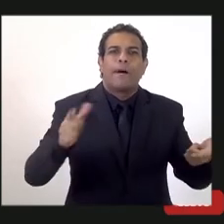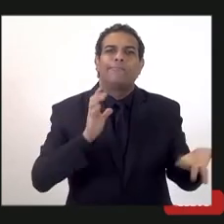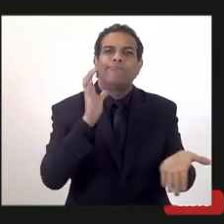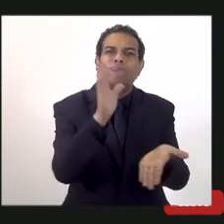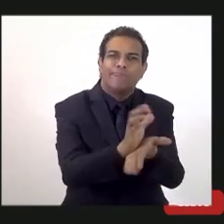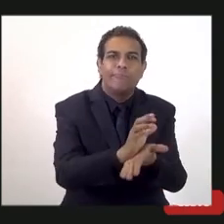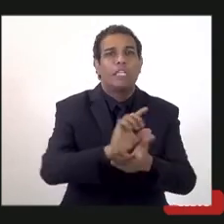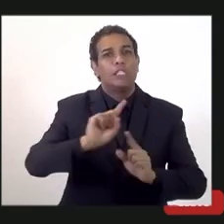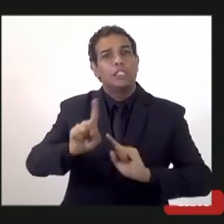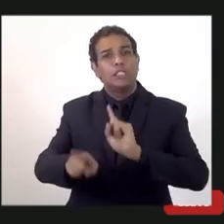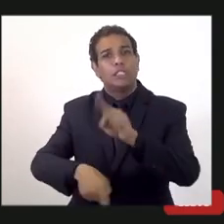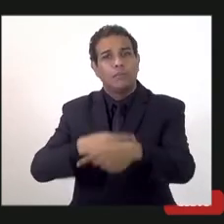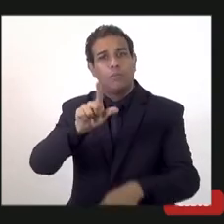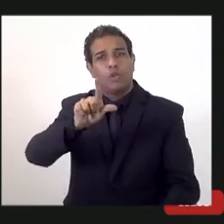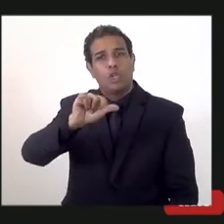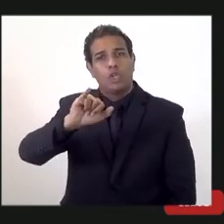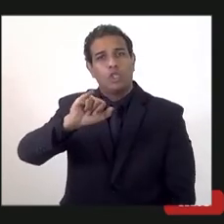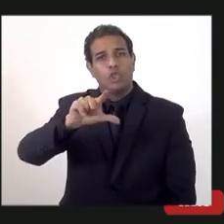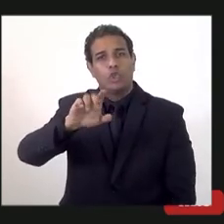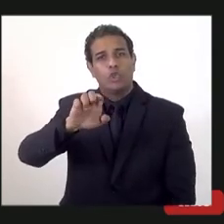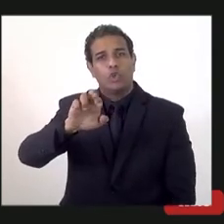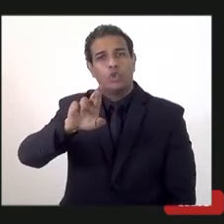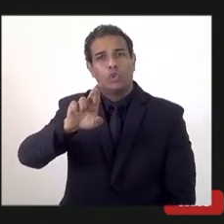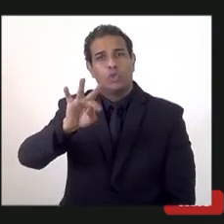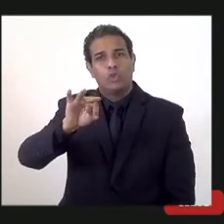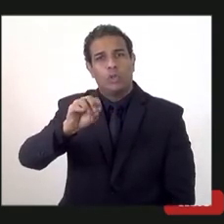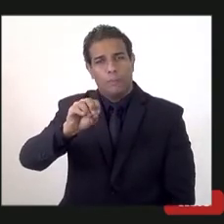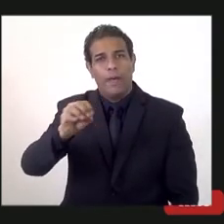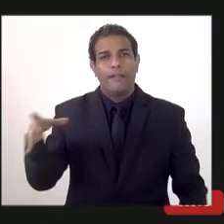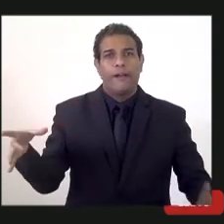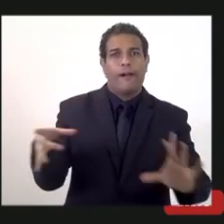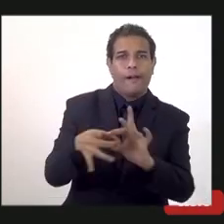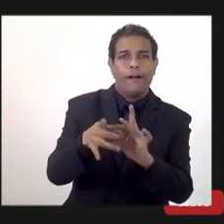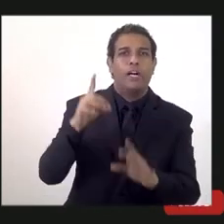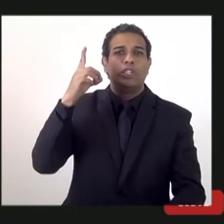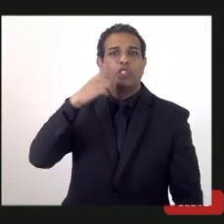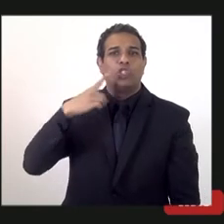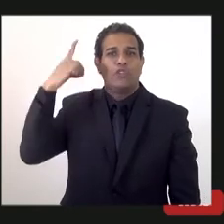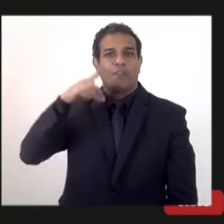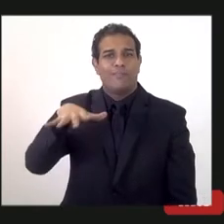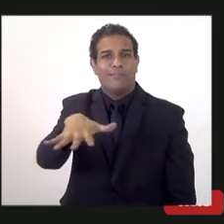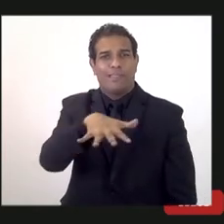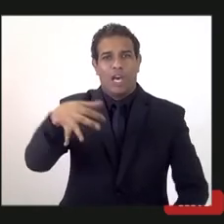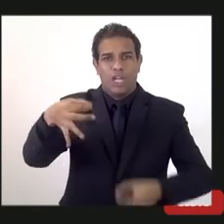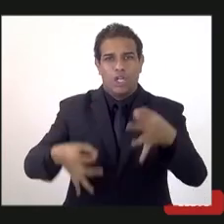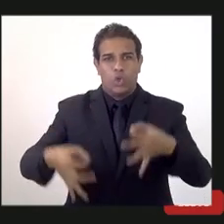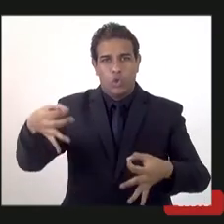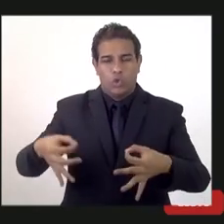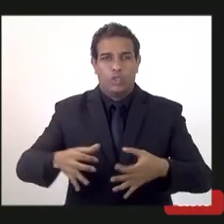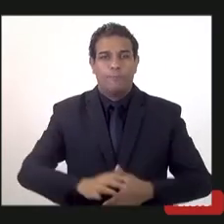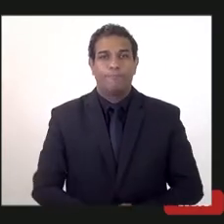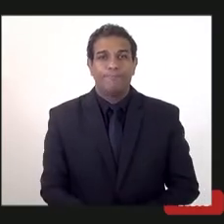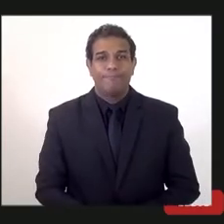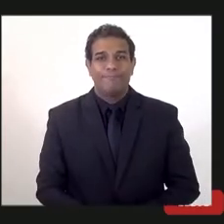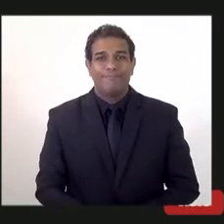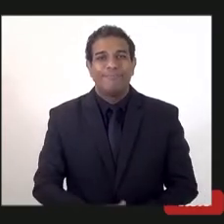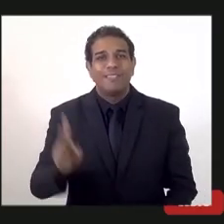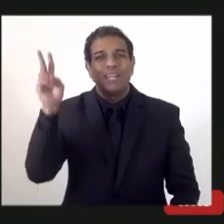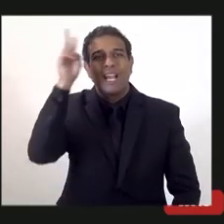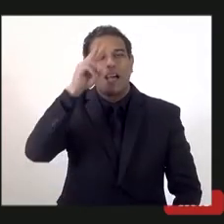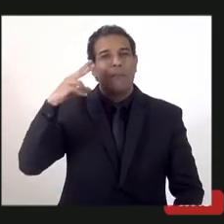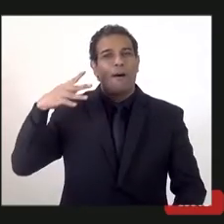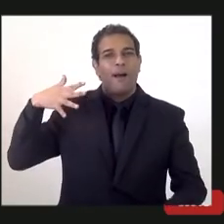Gilberto vai fazer a complementação que é nosso advogado tributarista também lá no sistema. Bom, desde 2014,